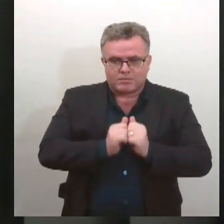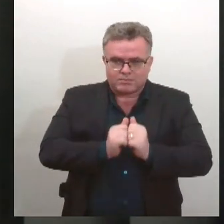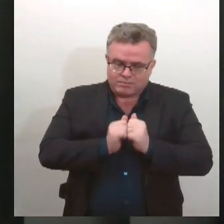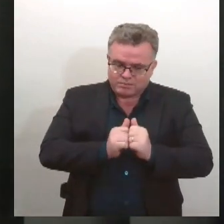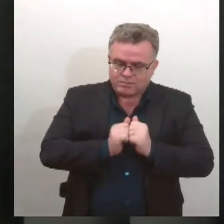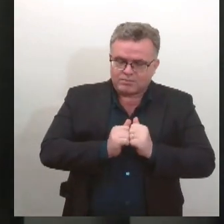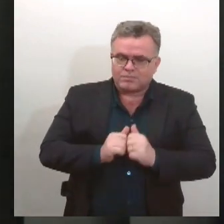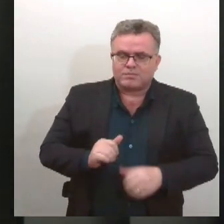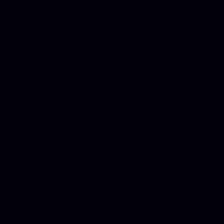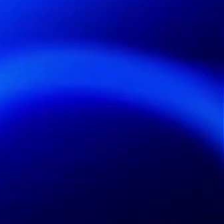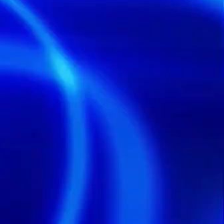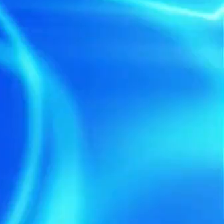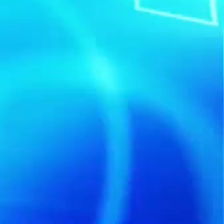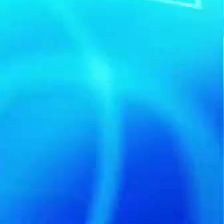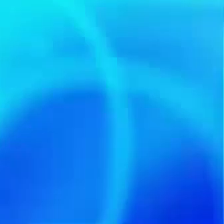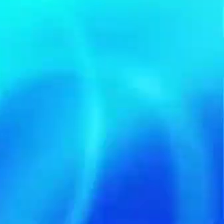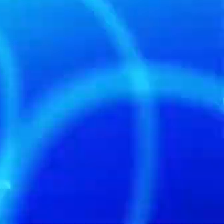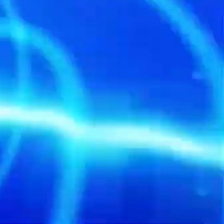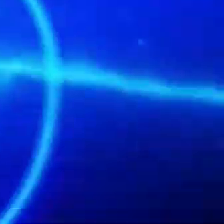vocês, Até lá.